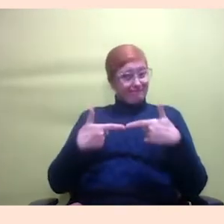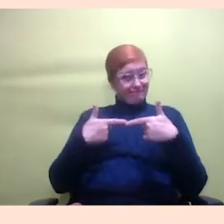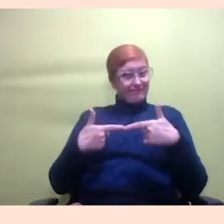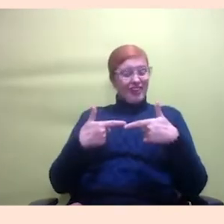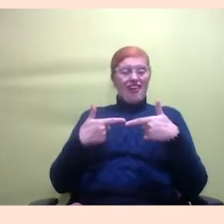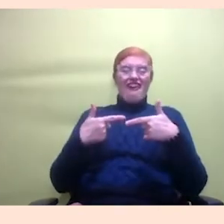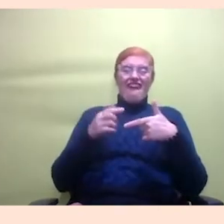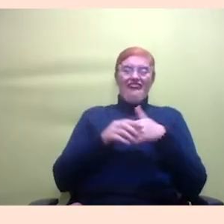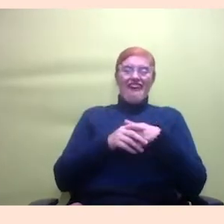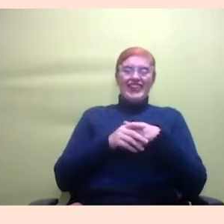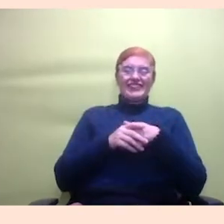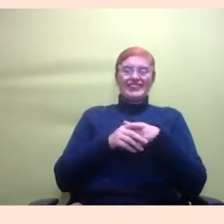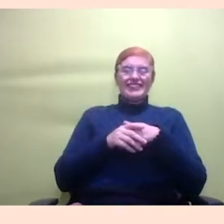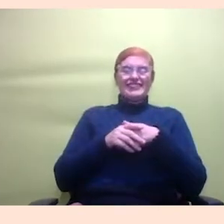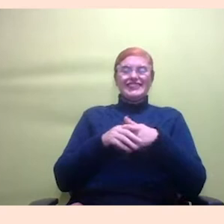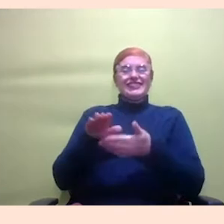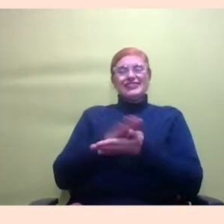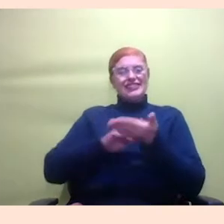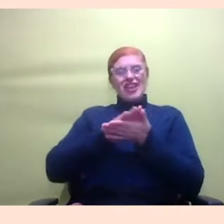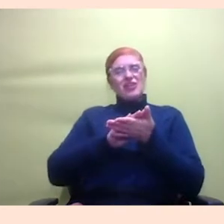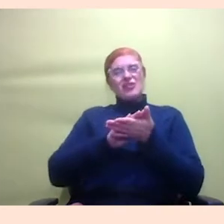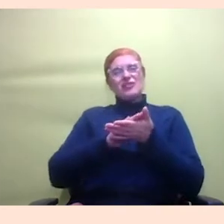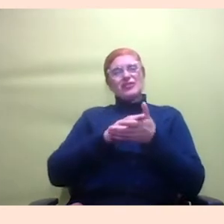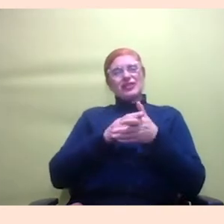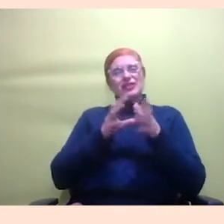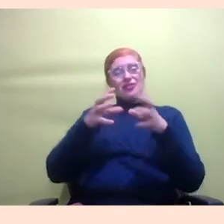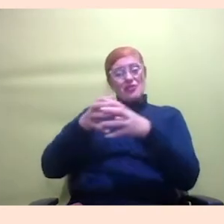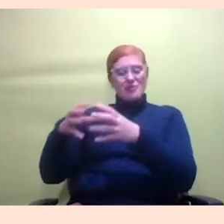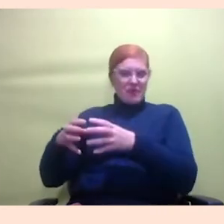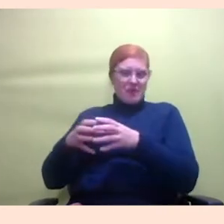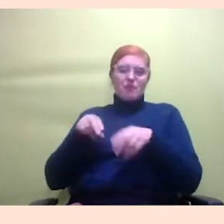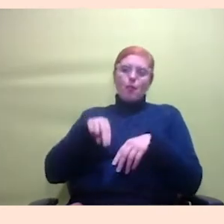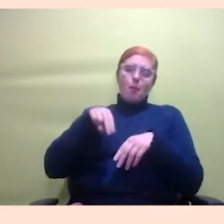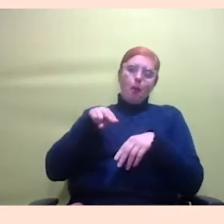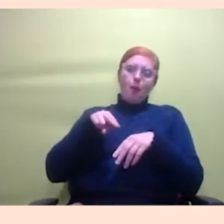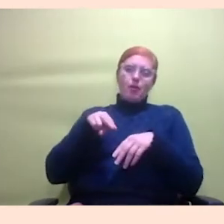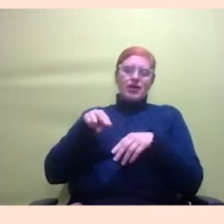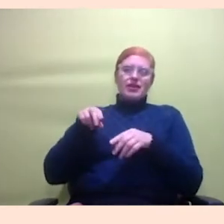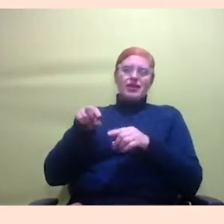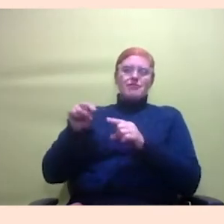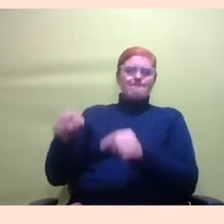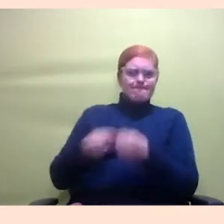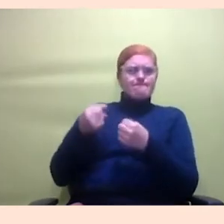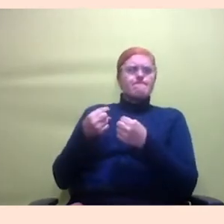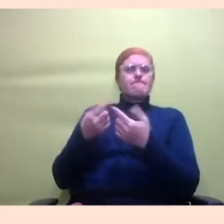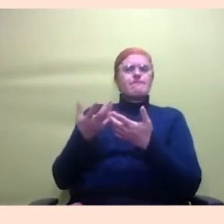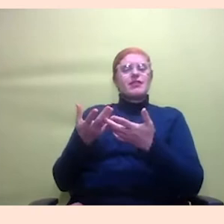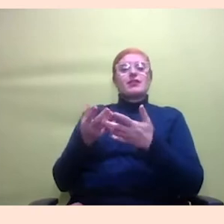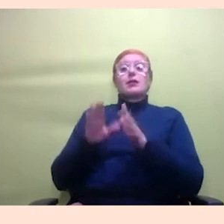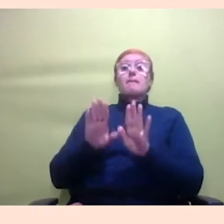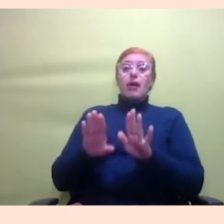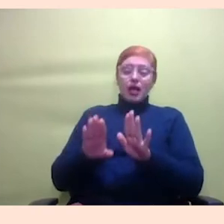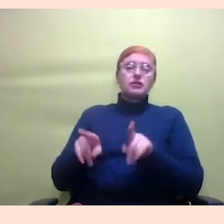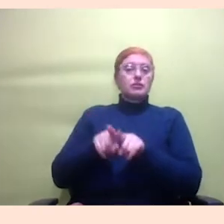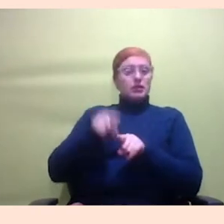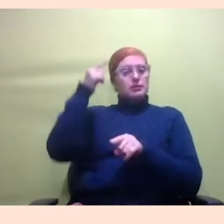dos espaços do Bíblio Preta até hoje só fico feliz mas a gente está pensando em como arrumar isso também